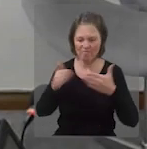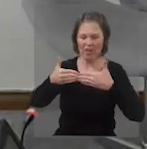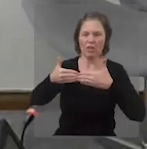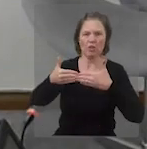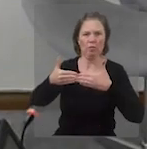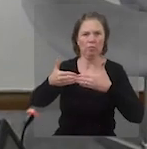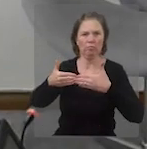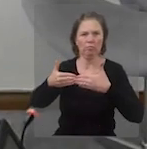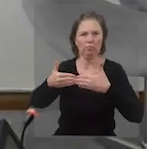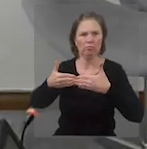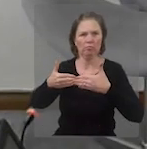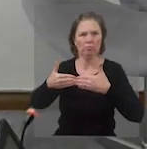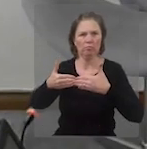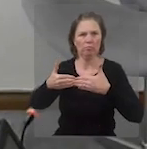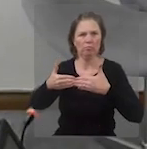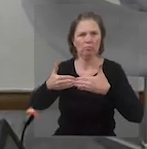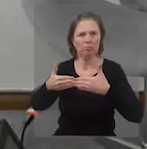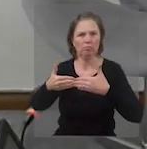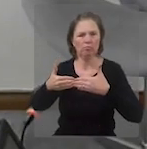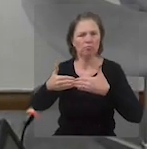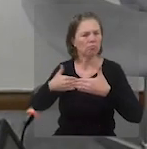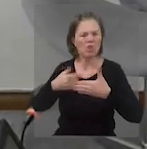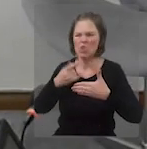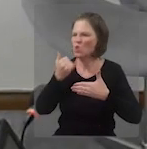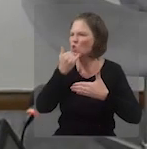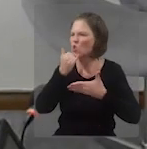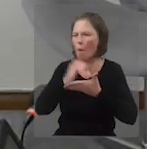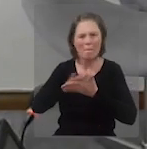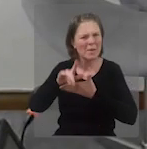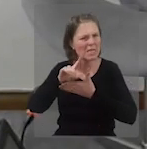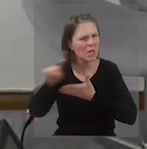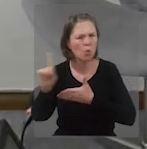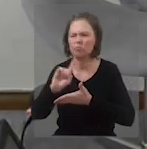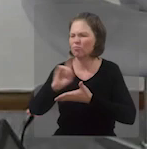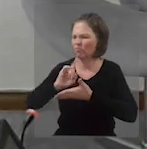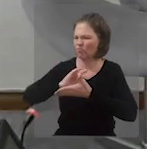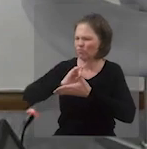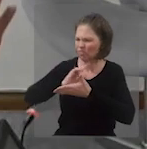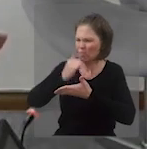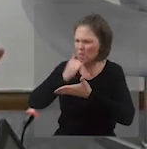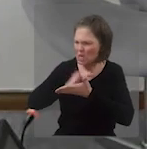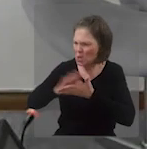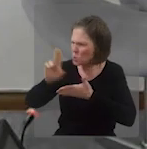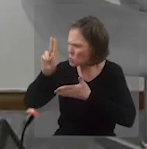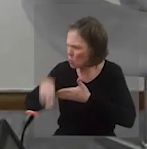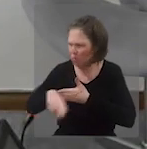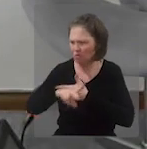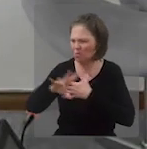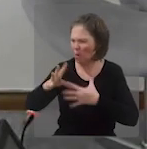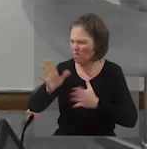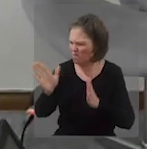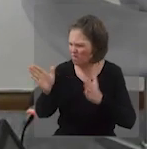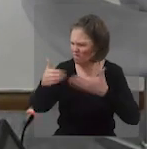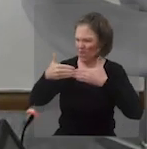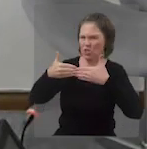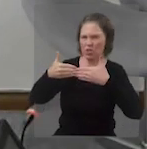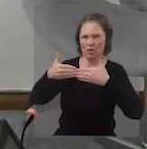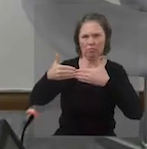se fecha e eu não te perdoo, eu não vou perdoar nunca e